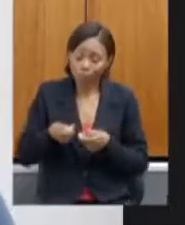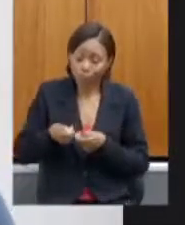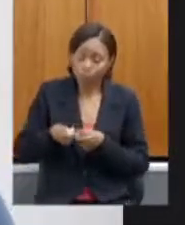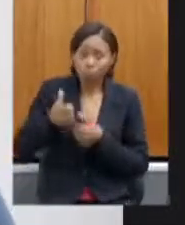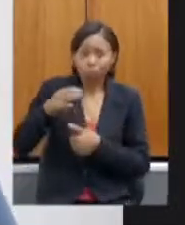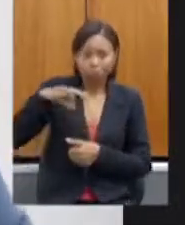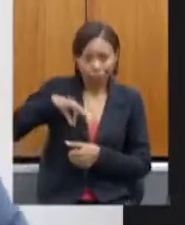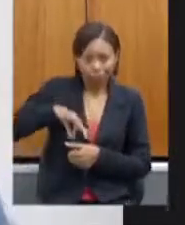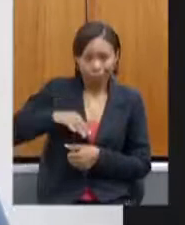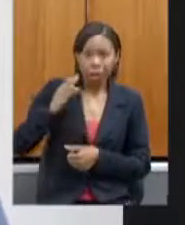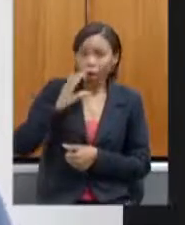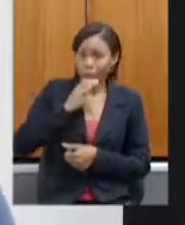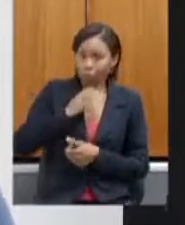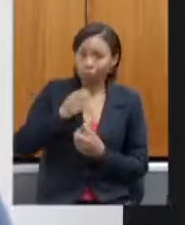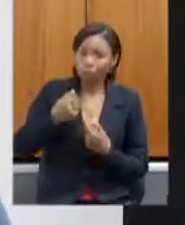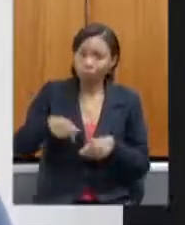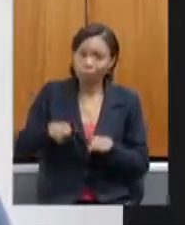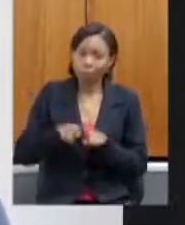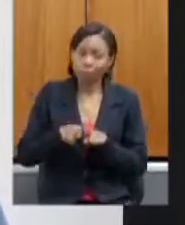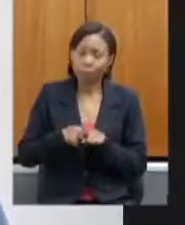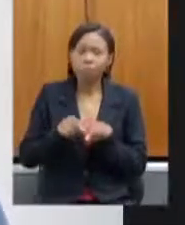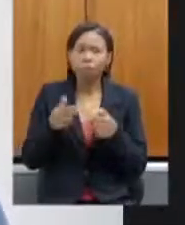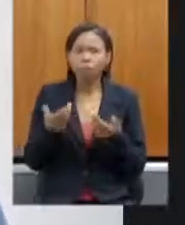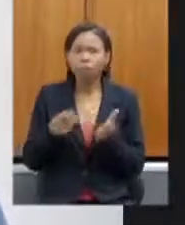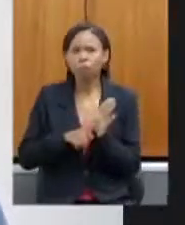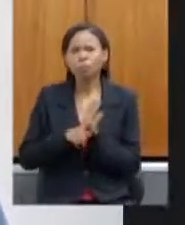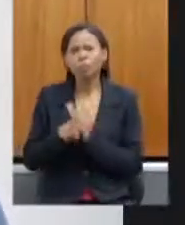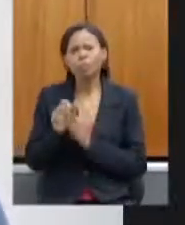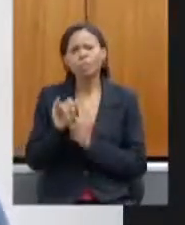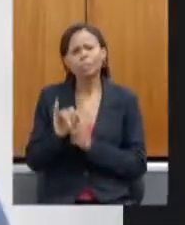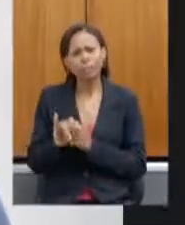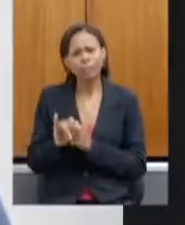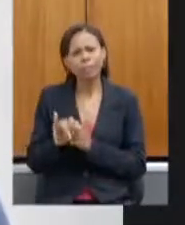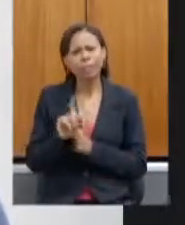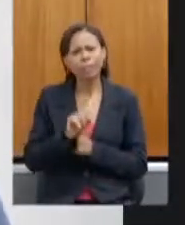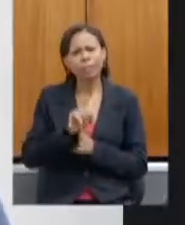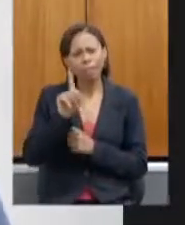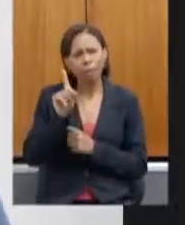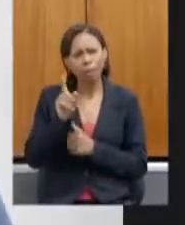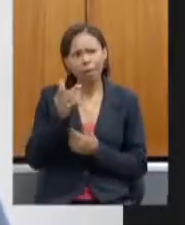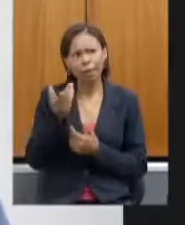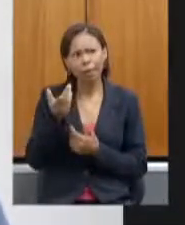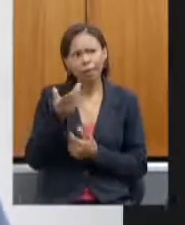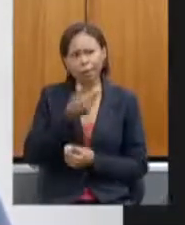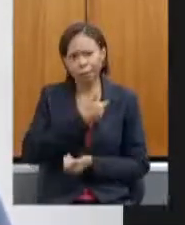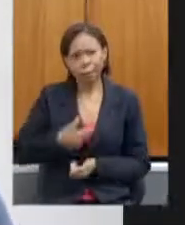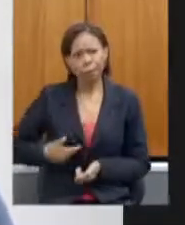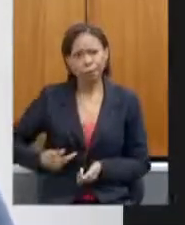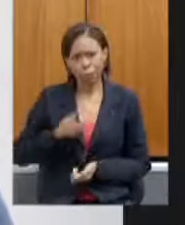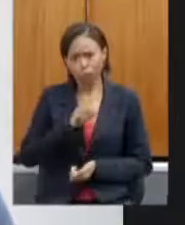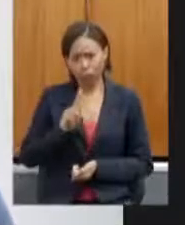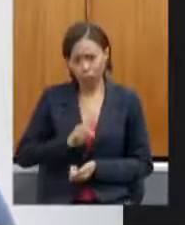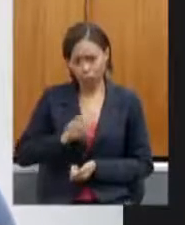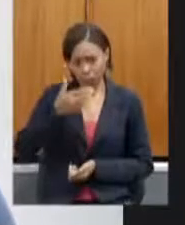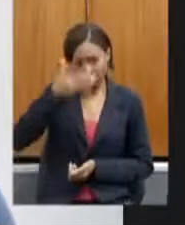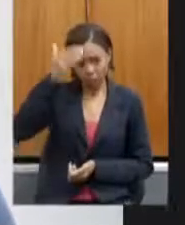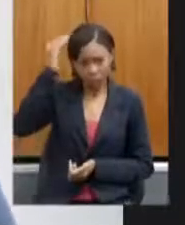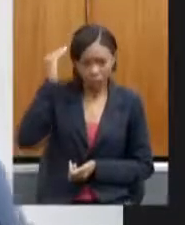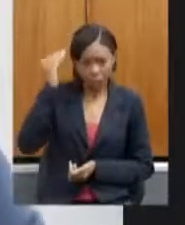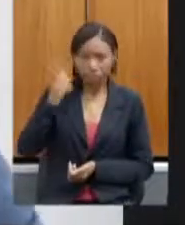muito objetiva. Se há um debate no interior do governo Zema sobre uma estratégia